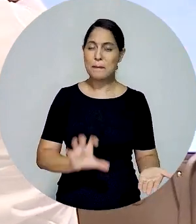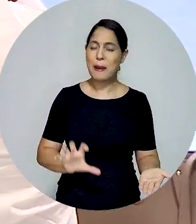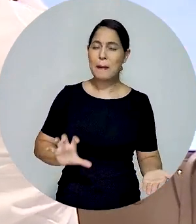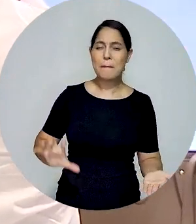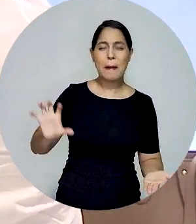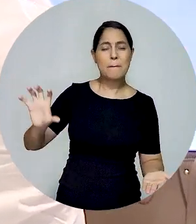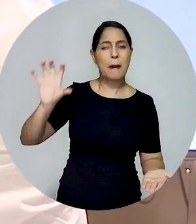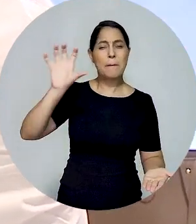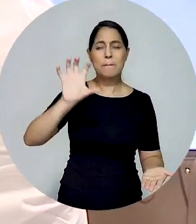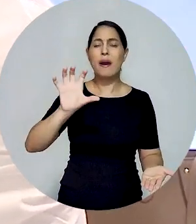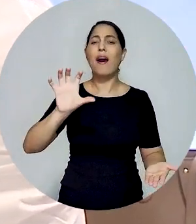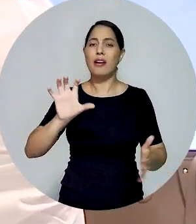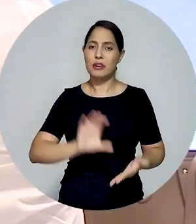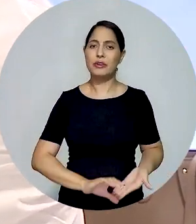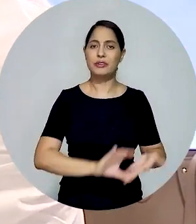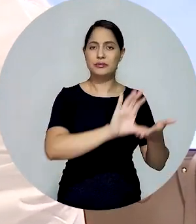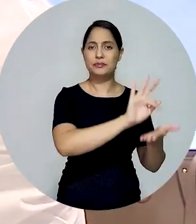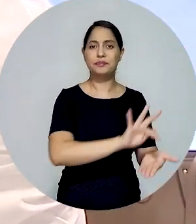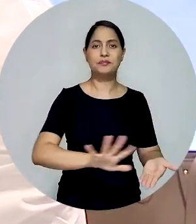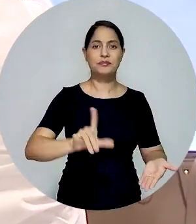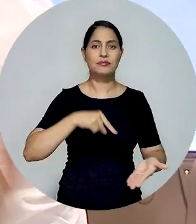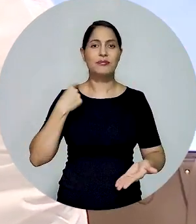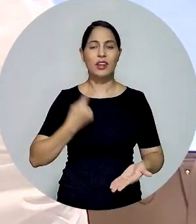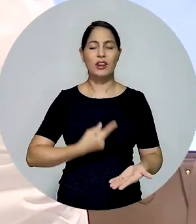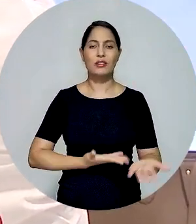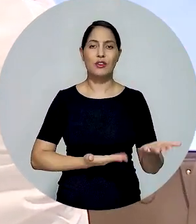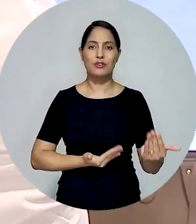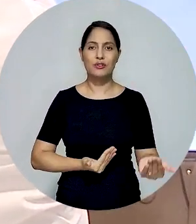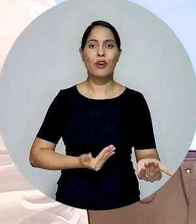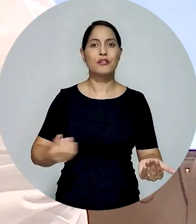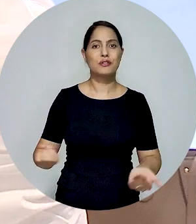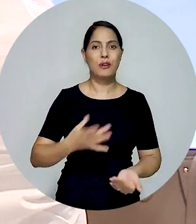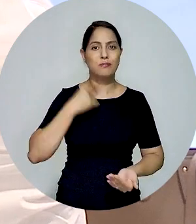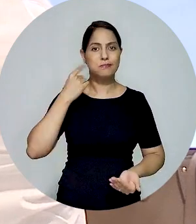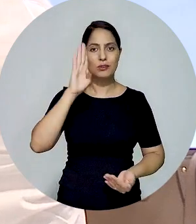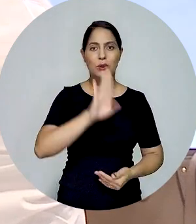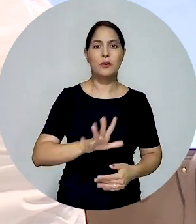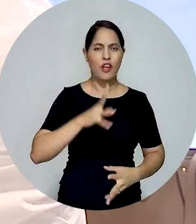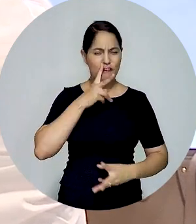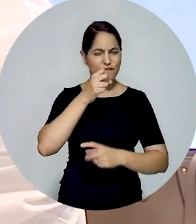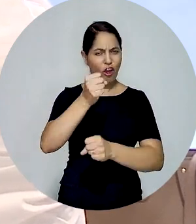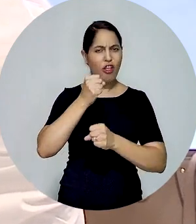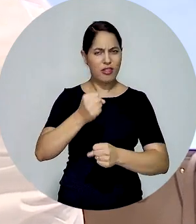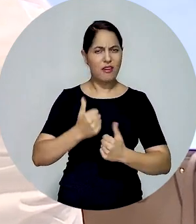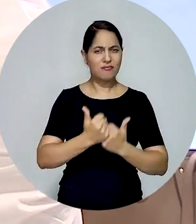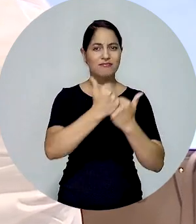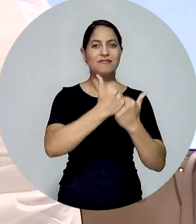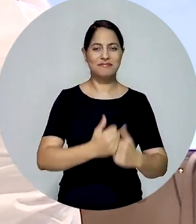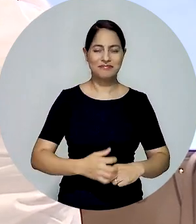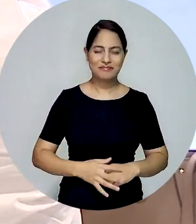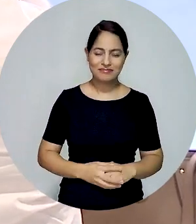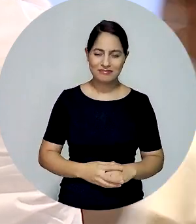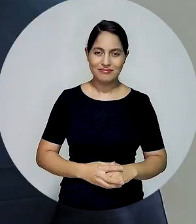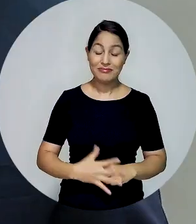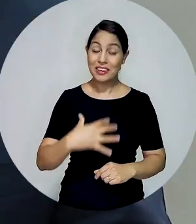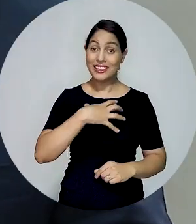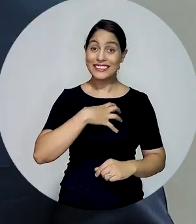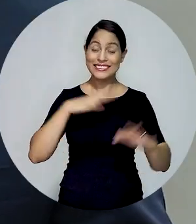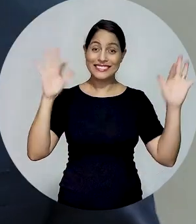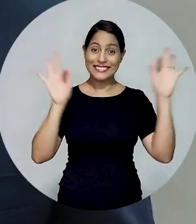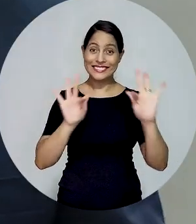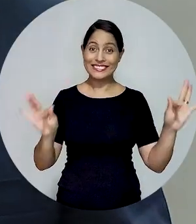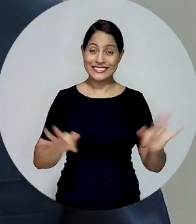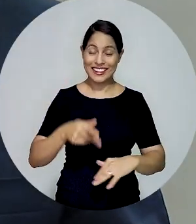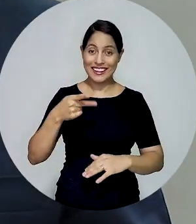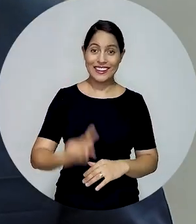É assim que a gente vai seccional, Conselho Federal, fortalecendo a jovem advocacia de todo o Brasil. Muito